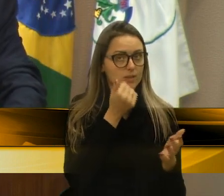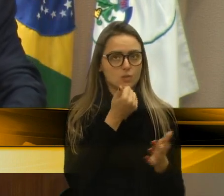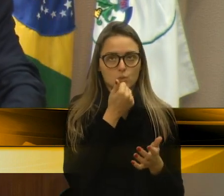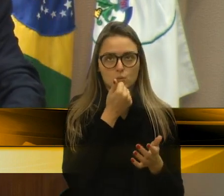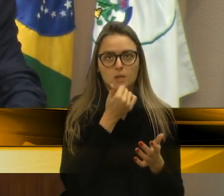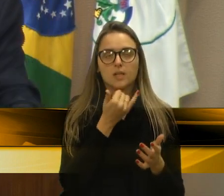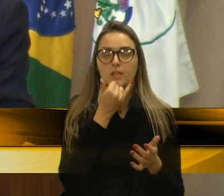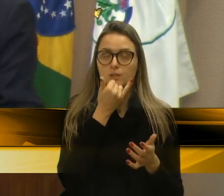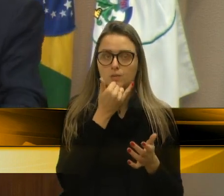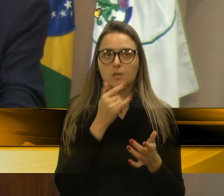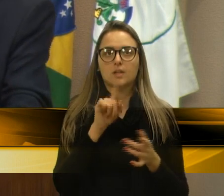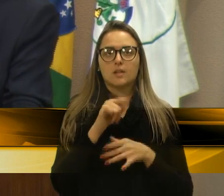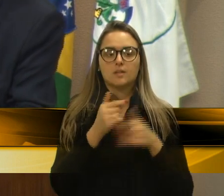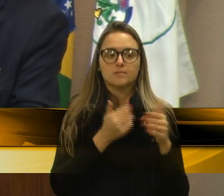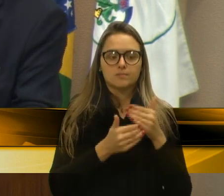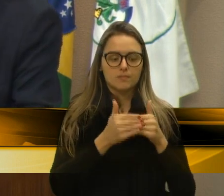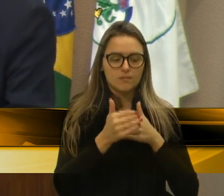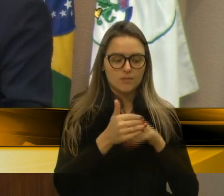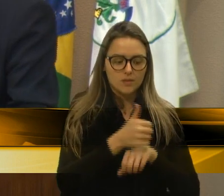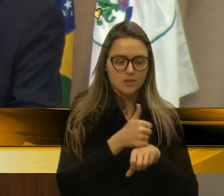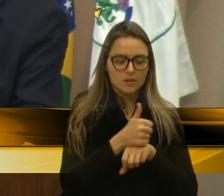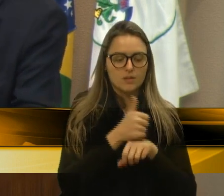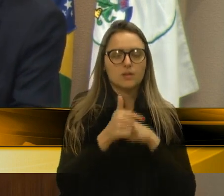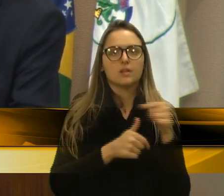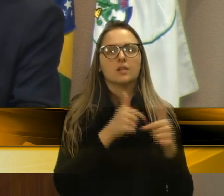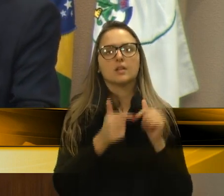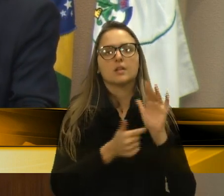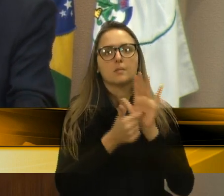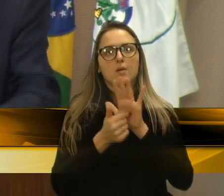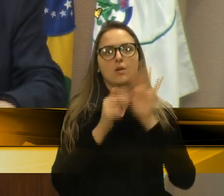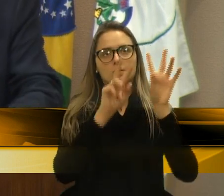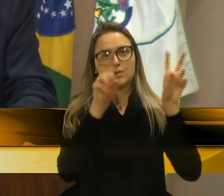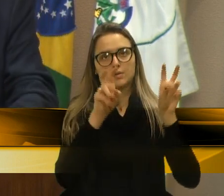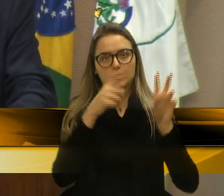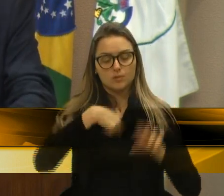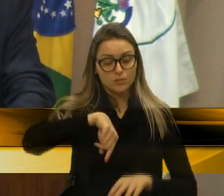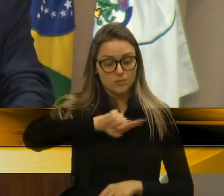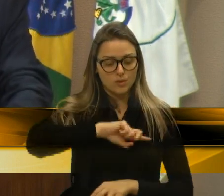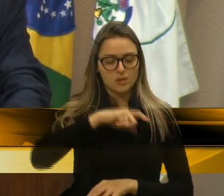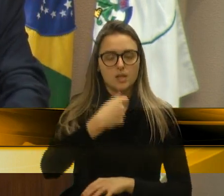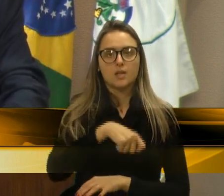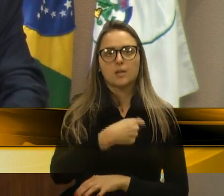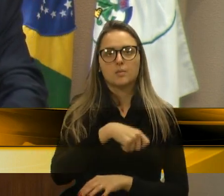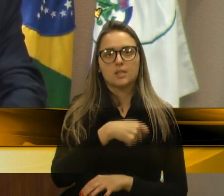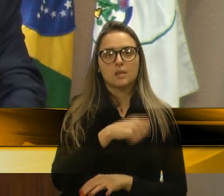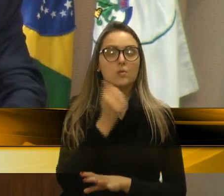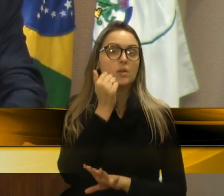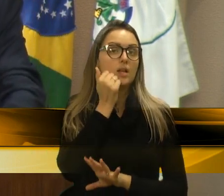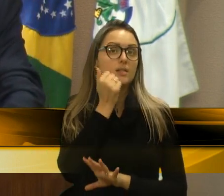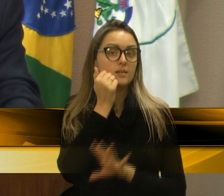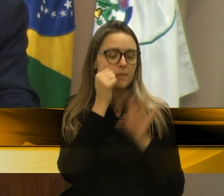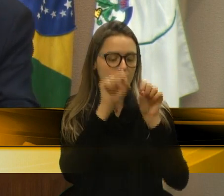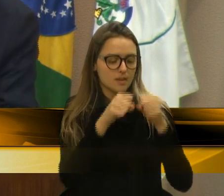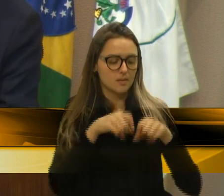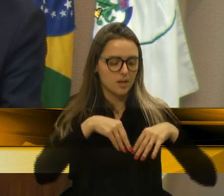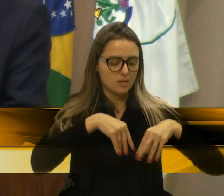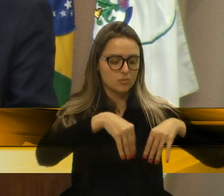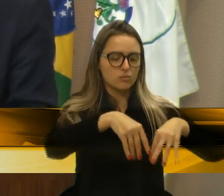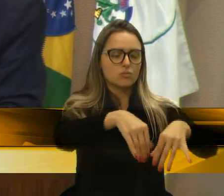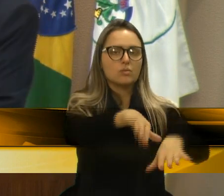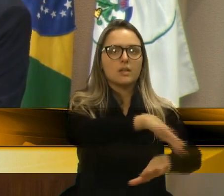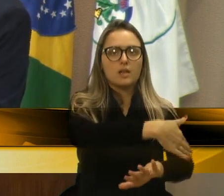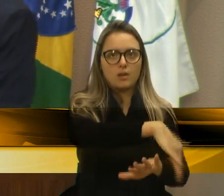parabéns, ministério, vereador Bandeira, por levantar esse assunto, e que nós precisamos, sim, desse nosso cascalho, aqui, mais próximo,